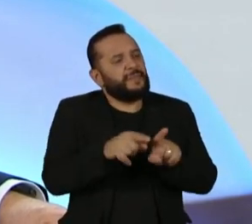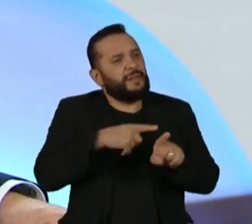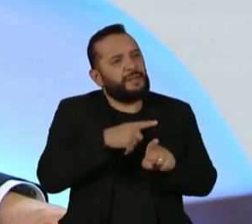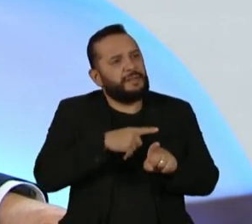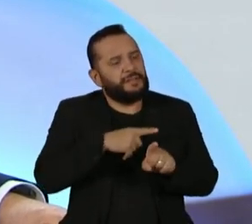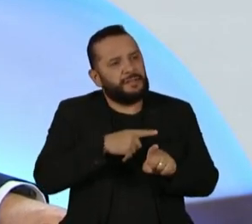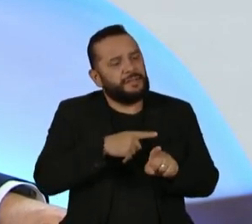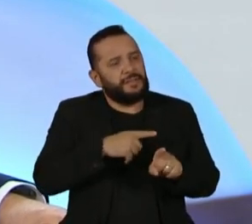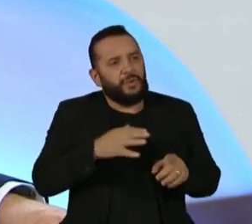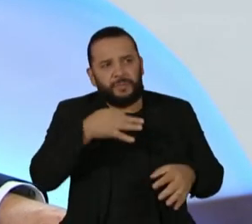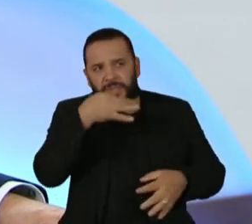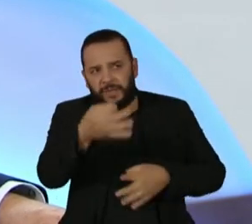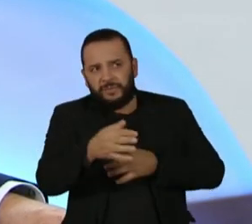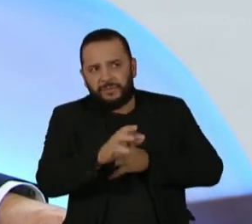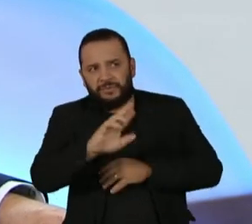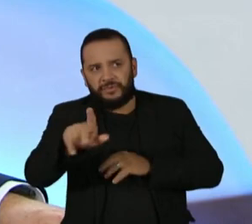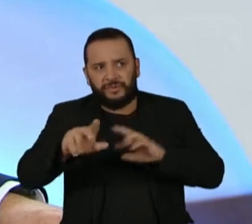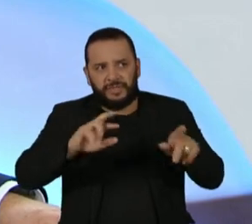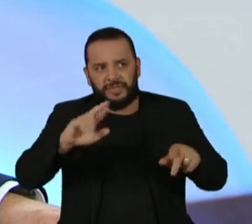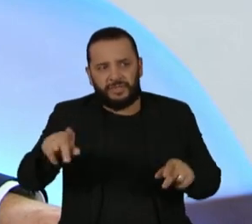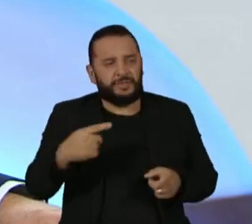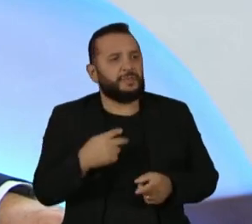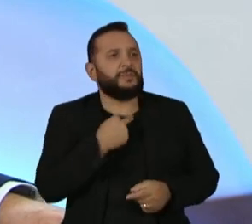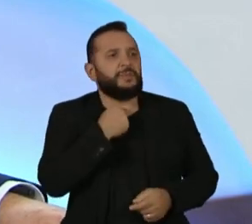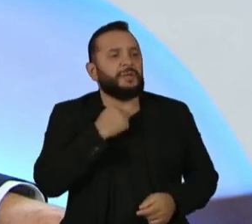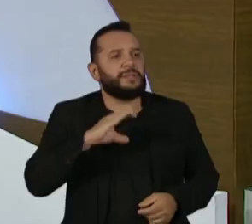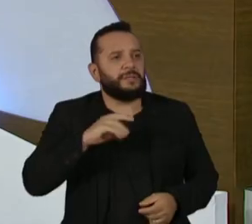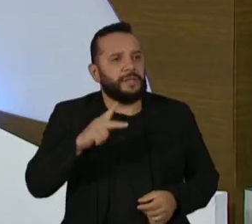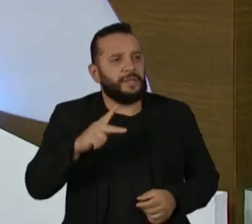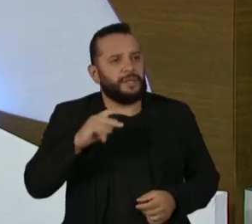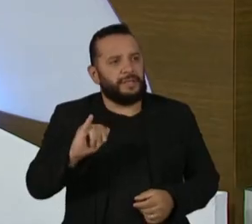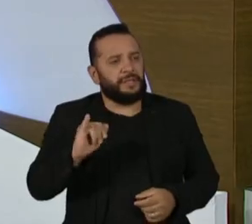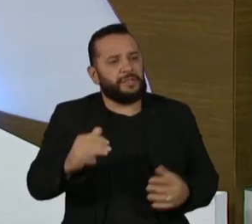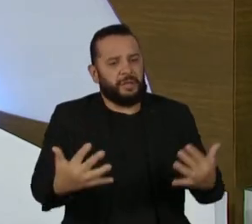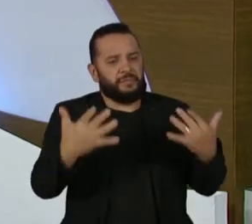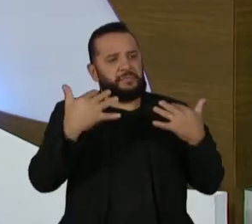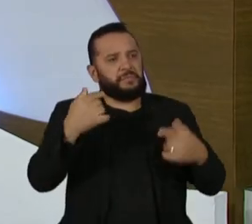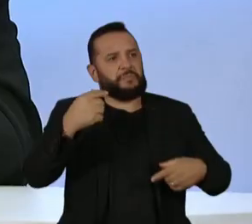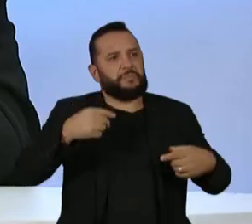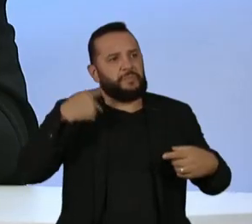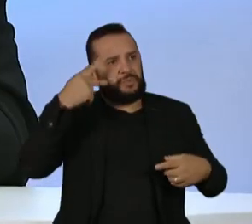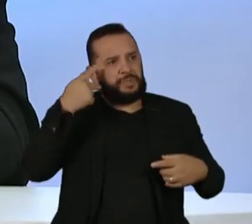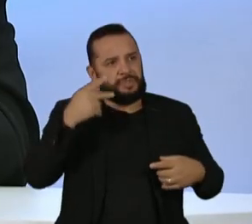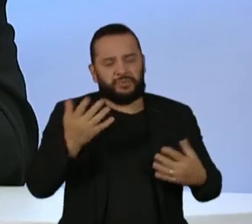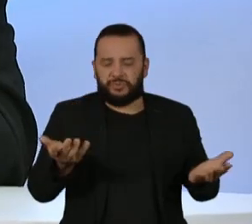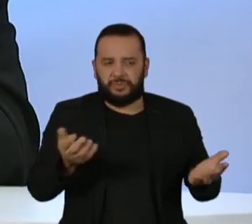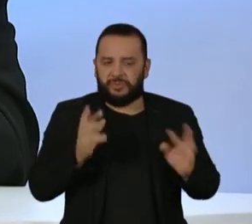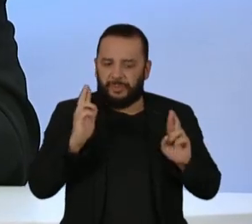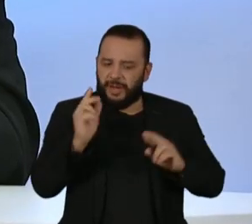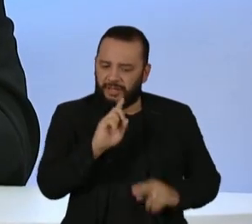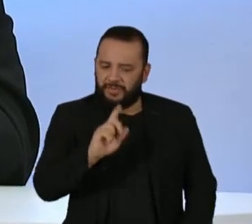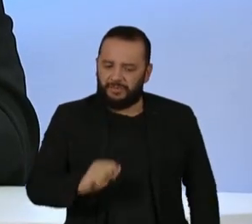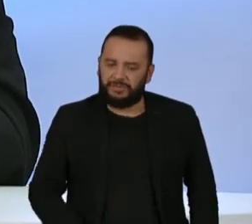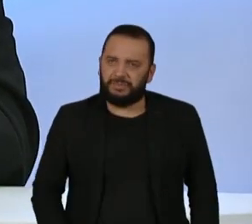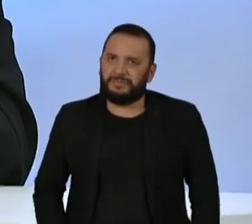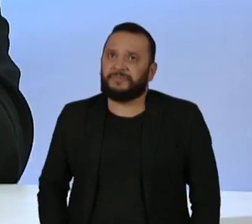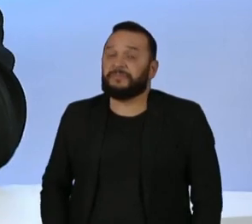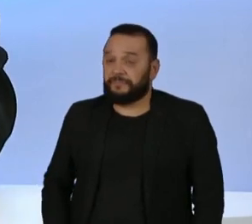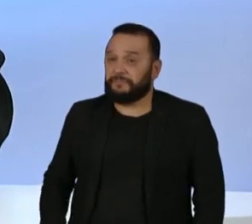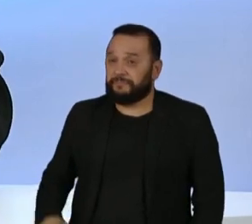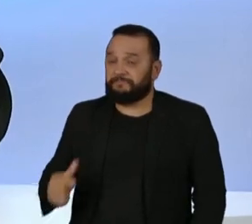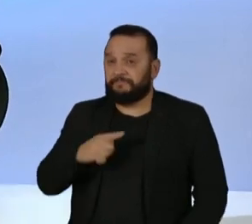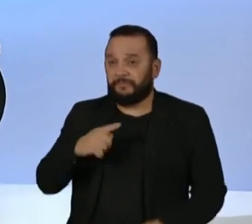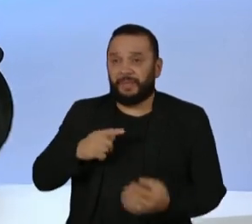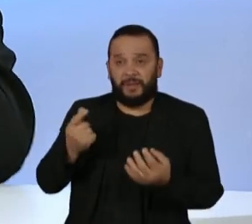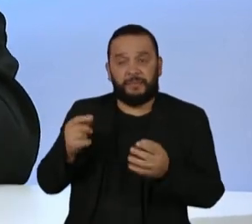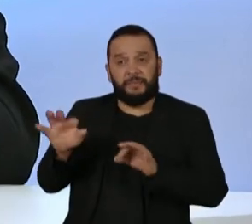posições diferentes e não faça da CPI um palanque político. Ministro, na resposta anterior, quando a gente falava de plano safra,